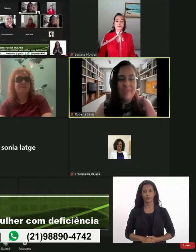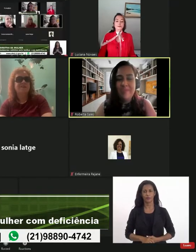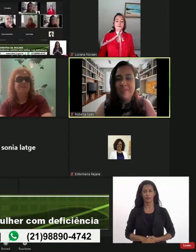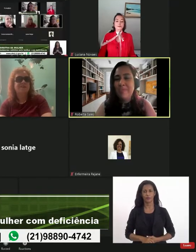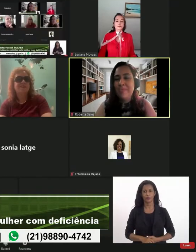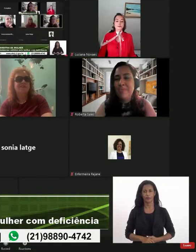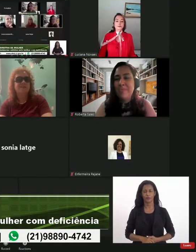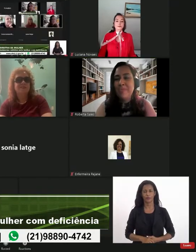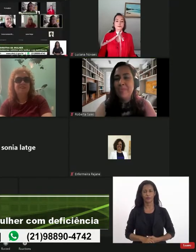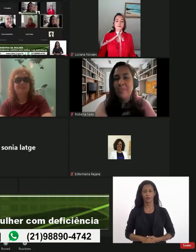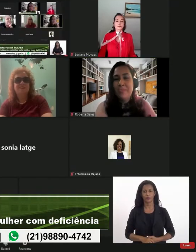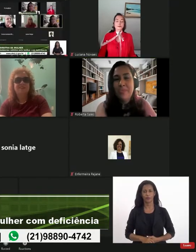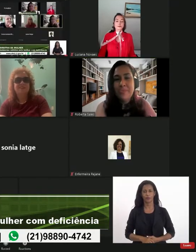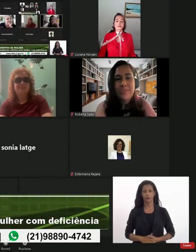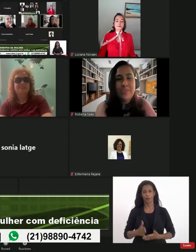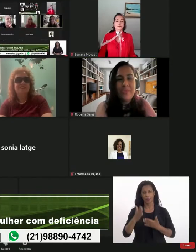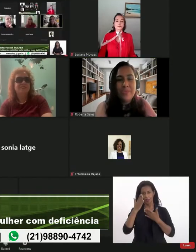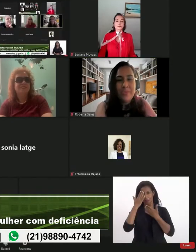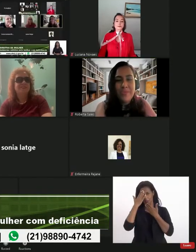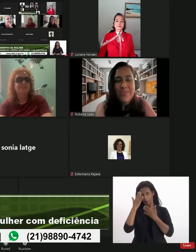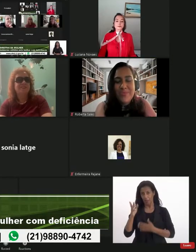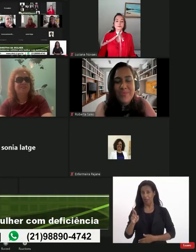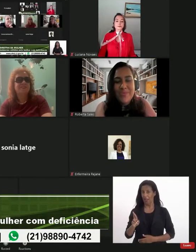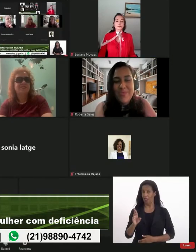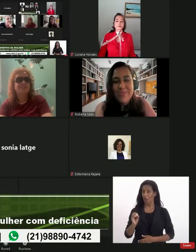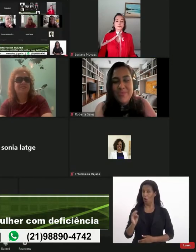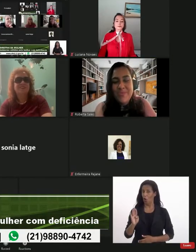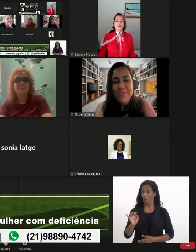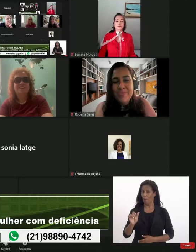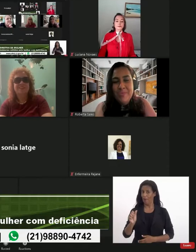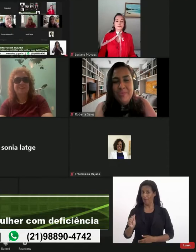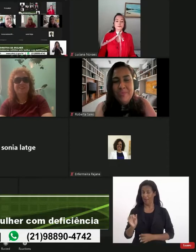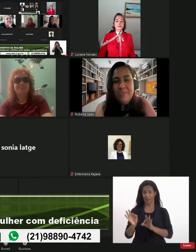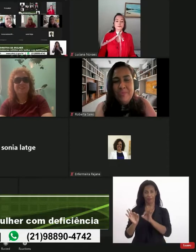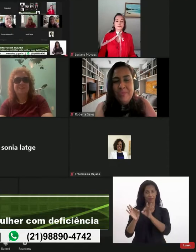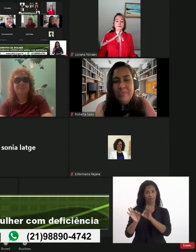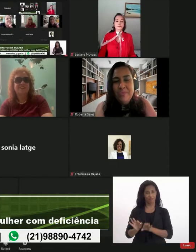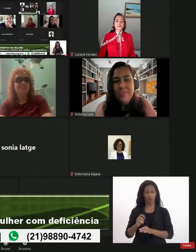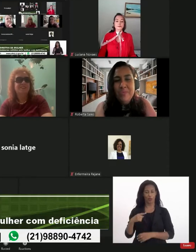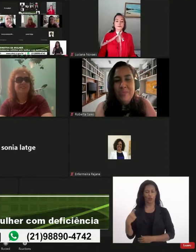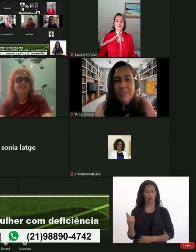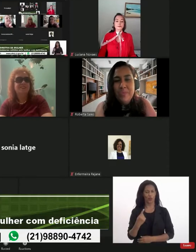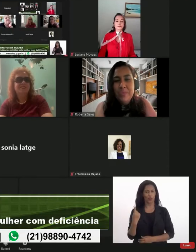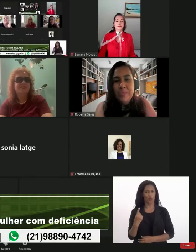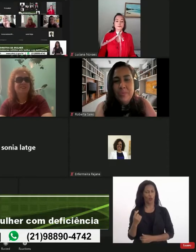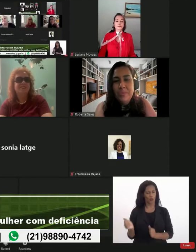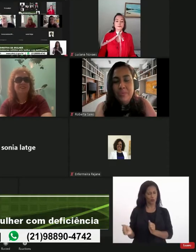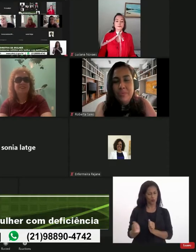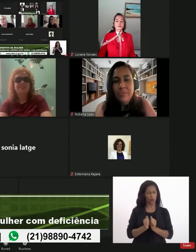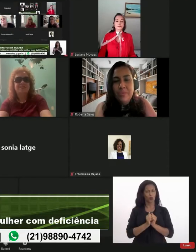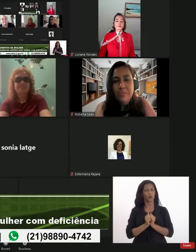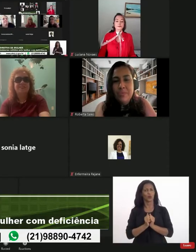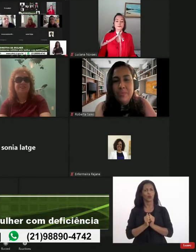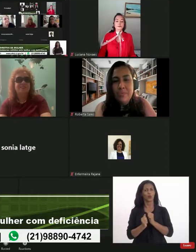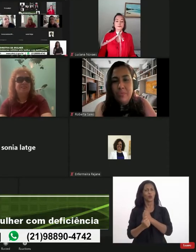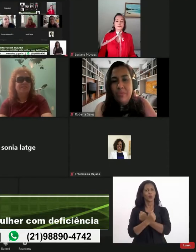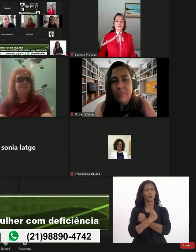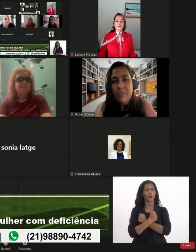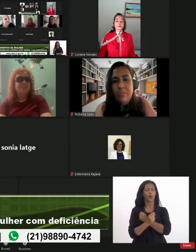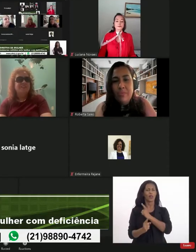Obrigada, Natália. Desculpe, Roberta. Com certeza, nós vamos estar abraçando, enquanto